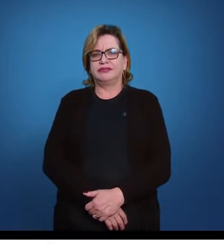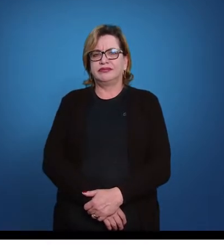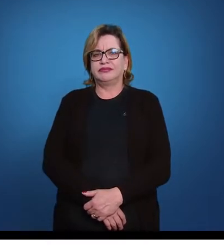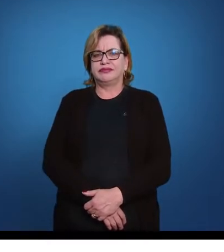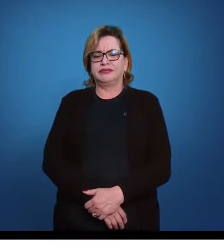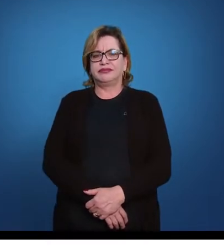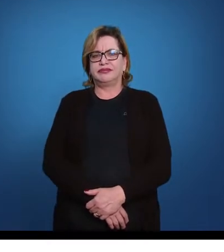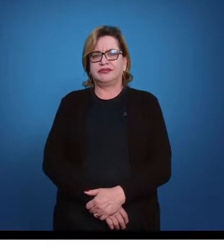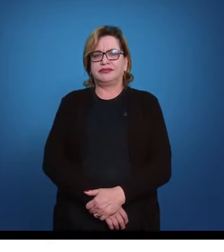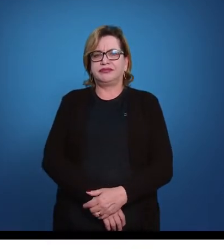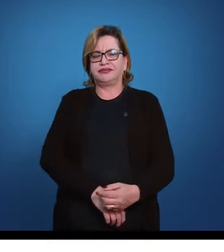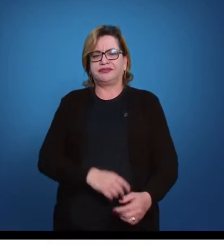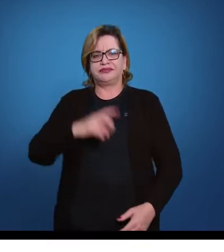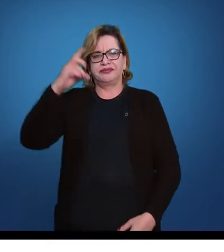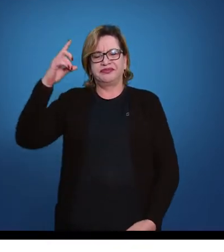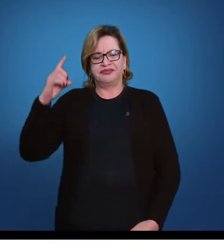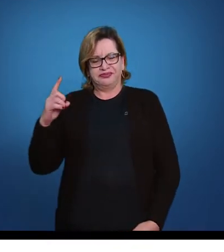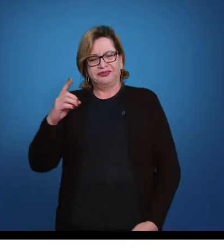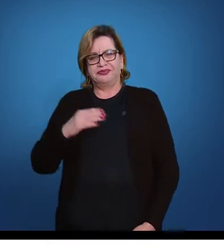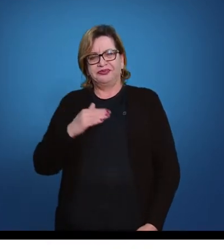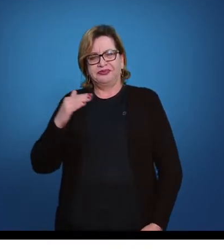Para o lado direito.